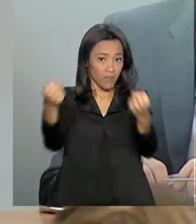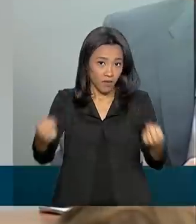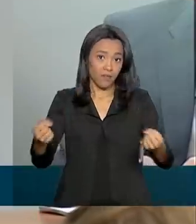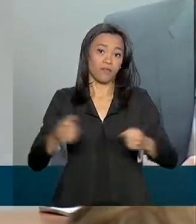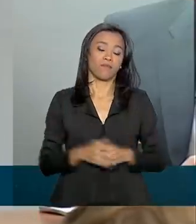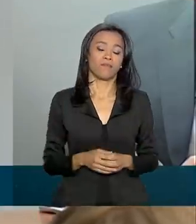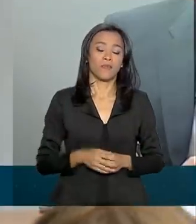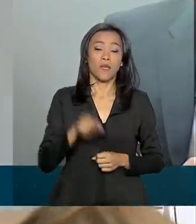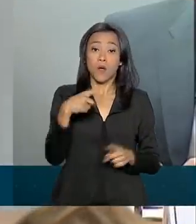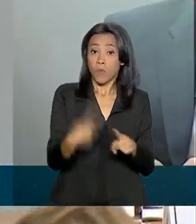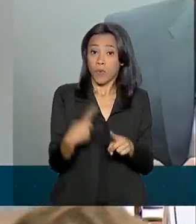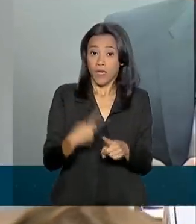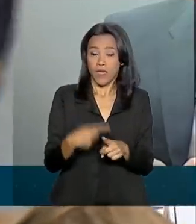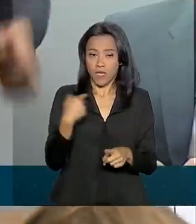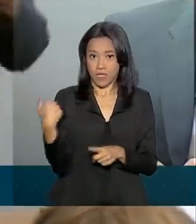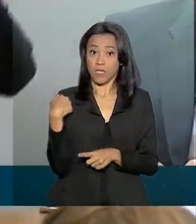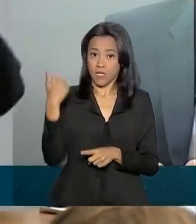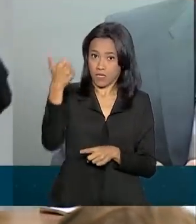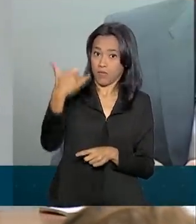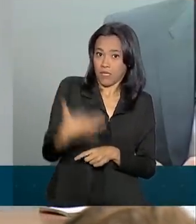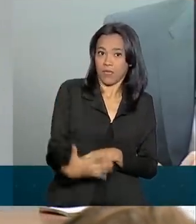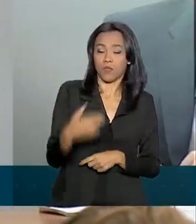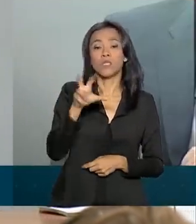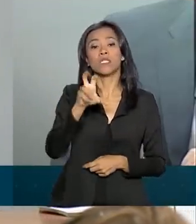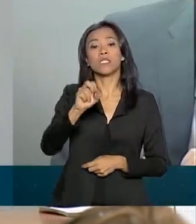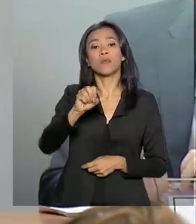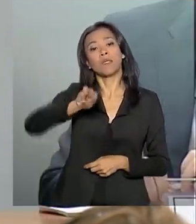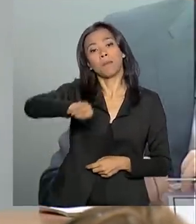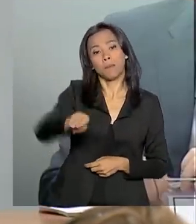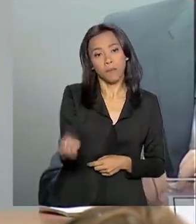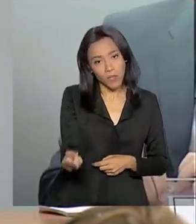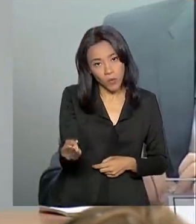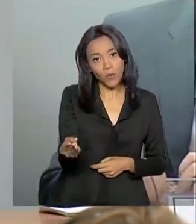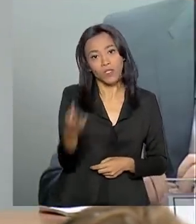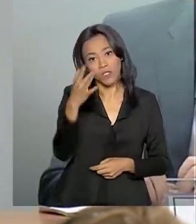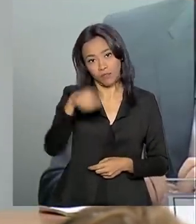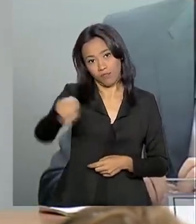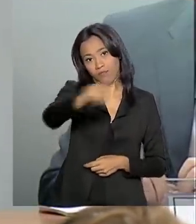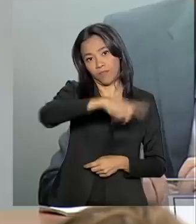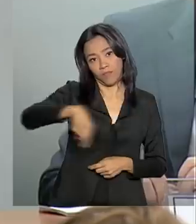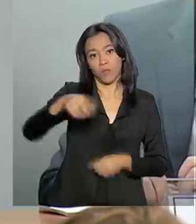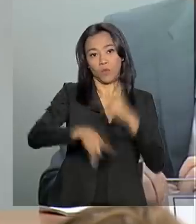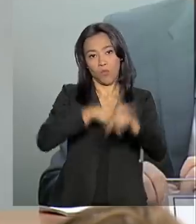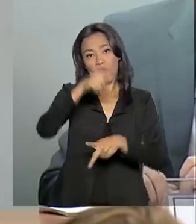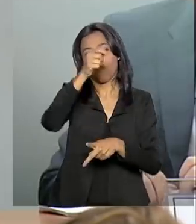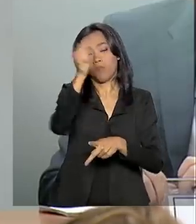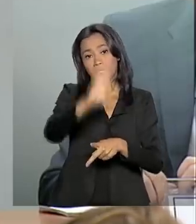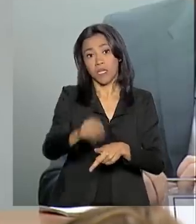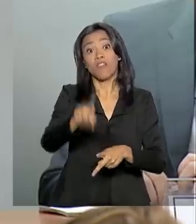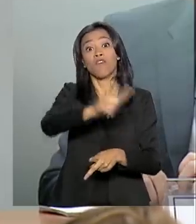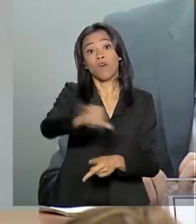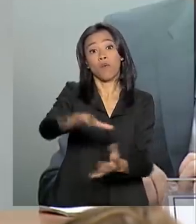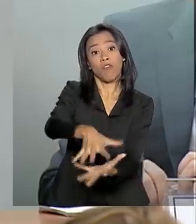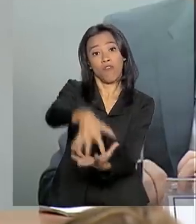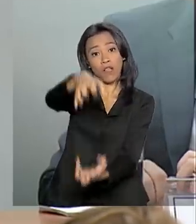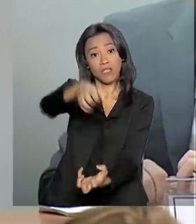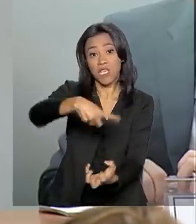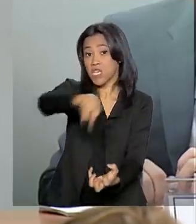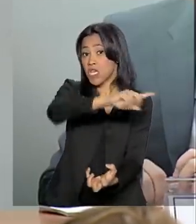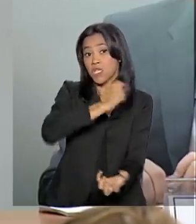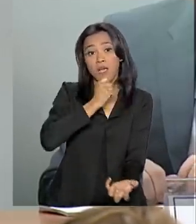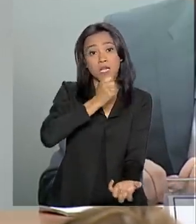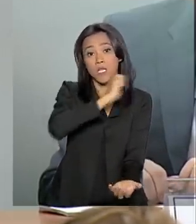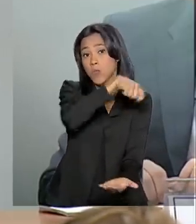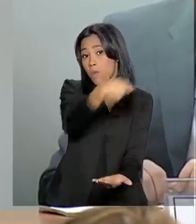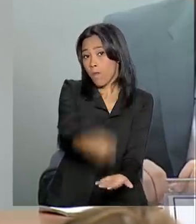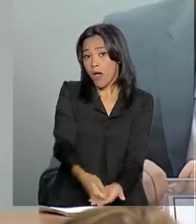porque 50 milhões de brasileiros vão envelhecer como todos e eles não pagam. E não pagam porque não